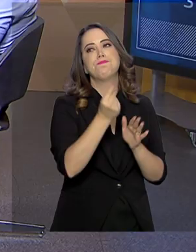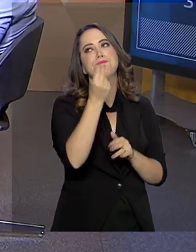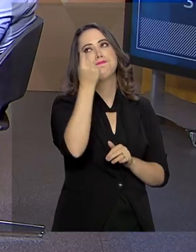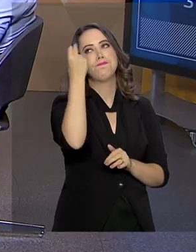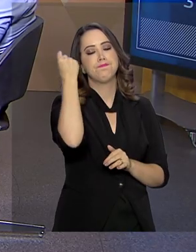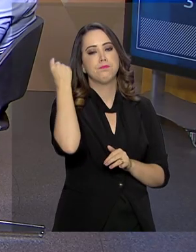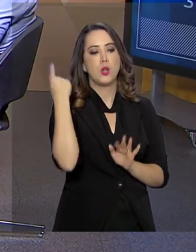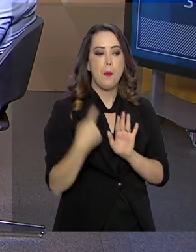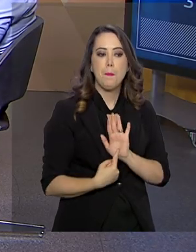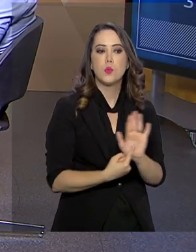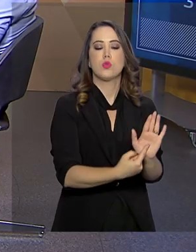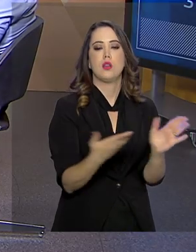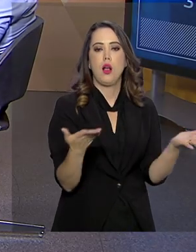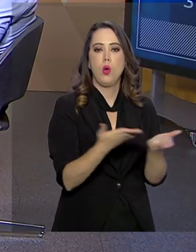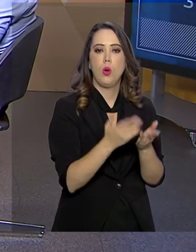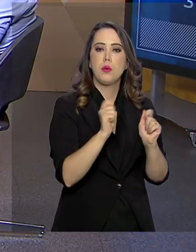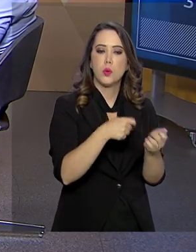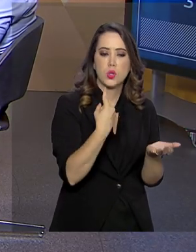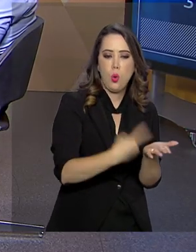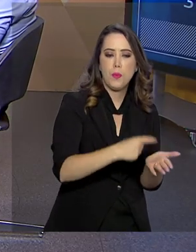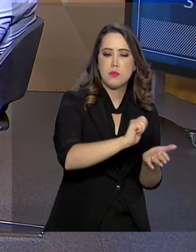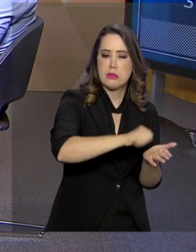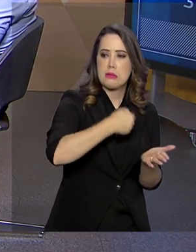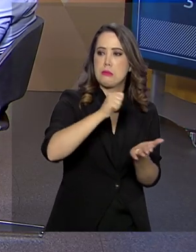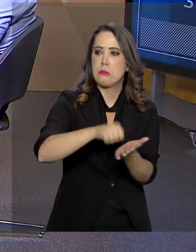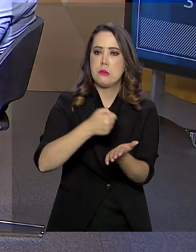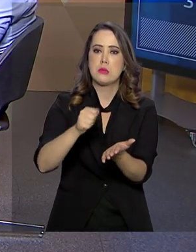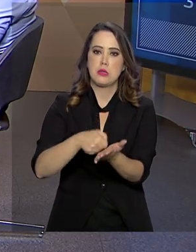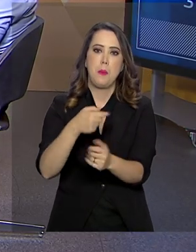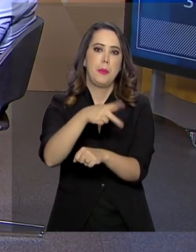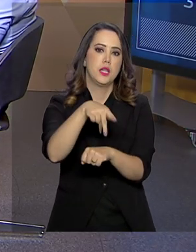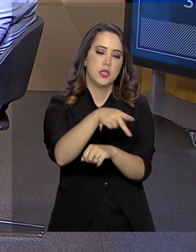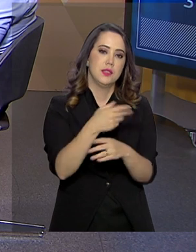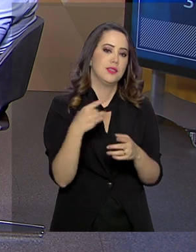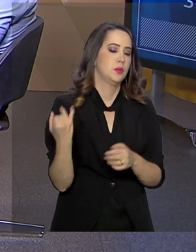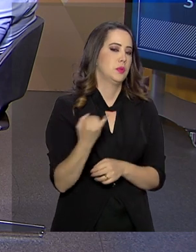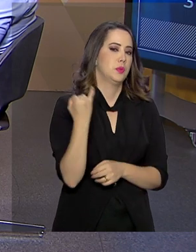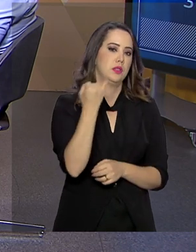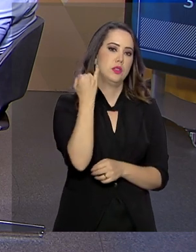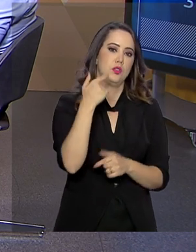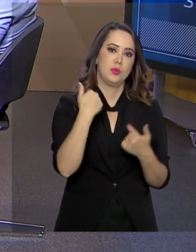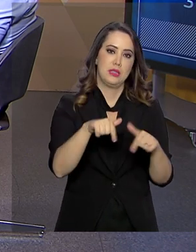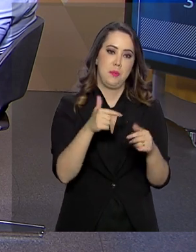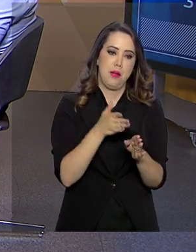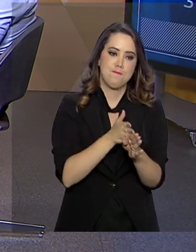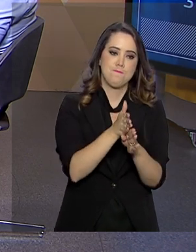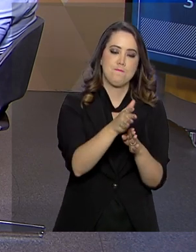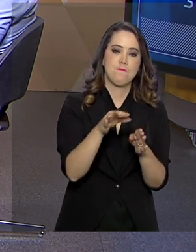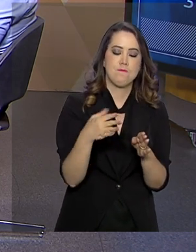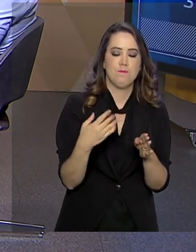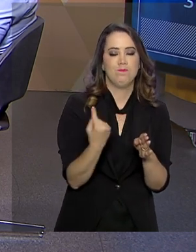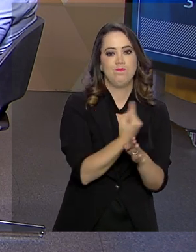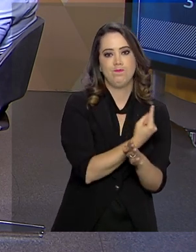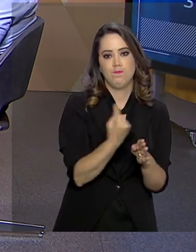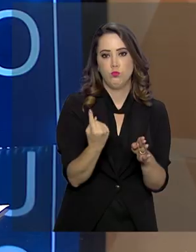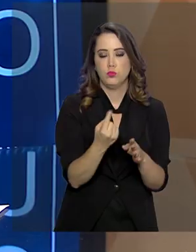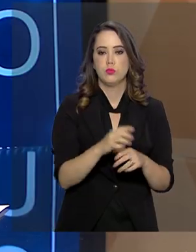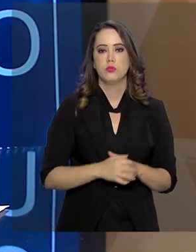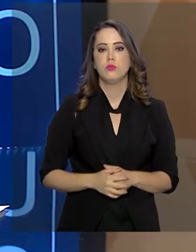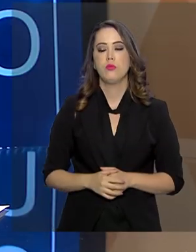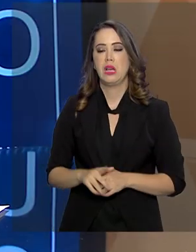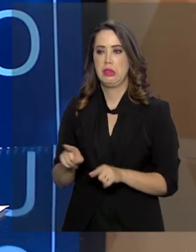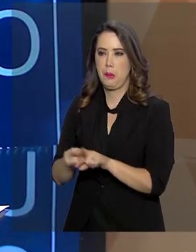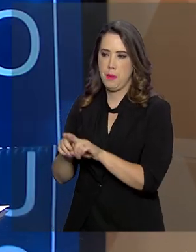e poder concretizar esse instrumento que é tão importante para quem opera em área de fronteira. E também está sendo planejado uma